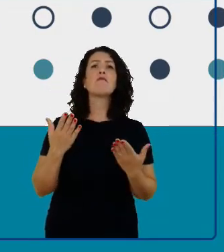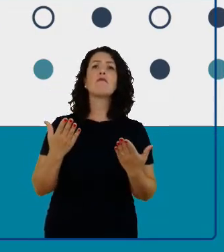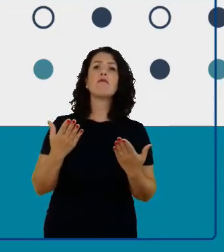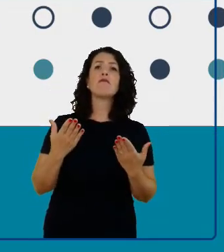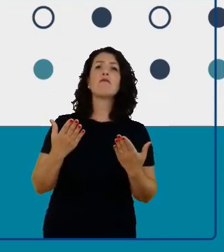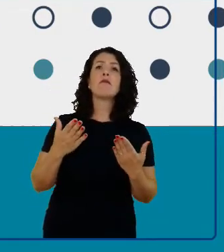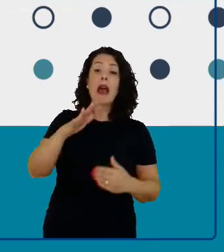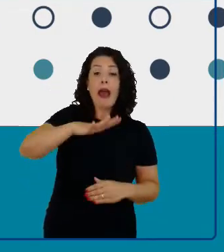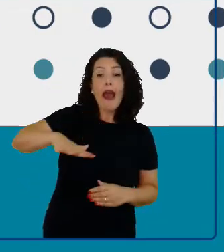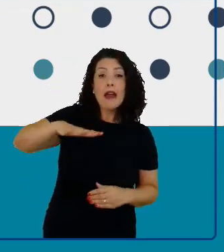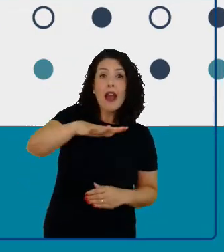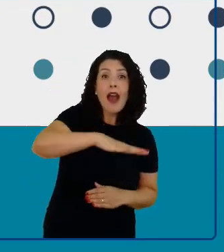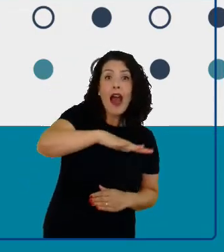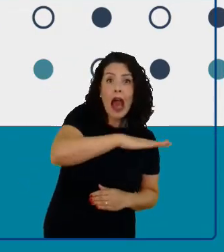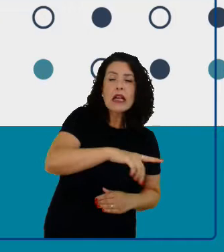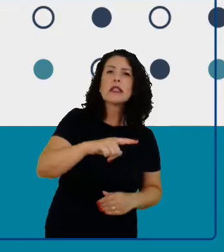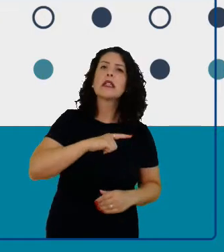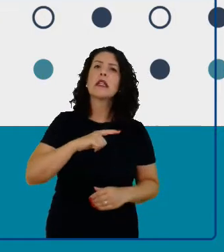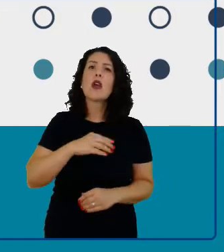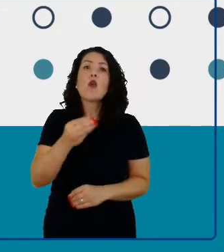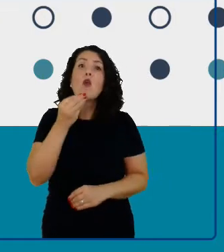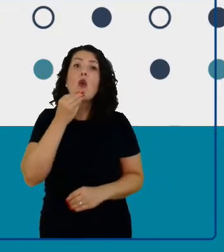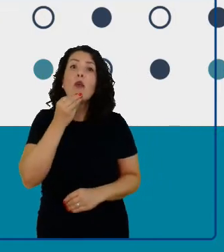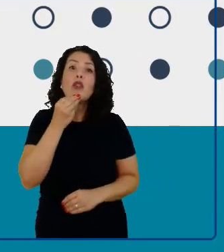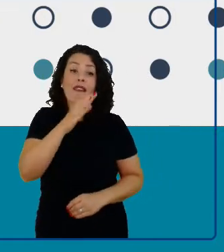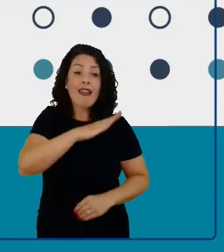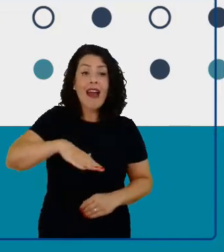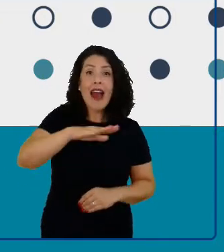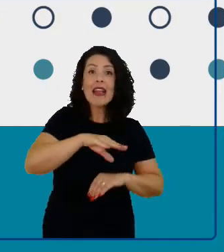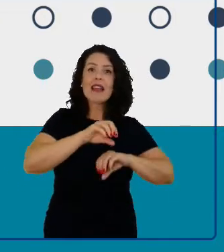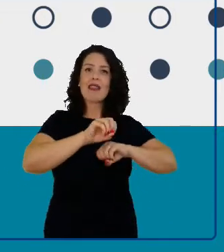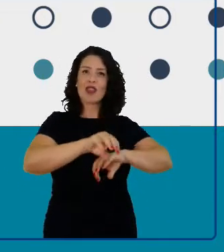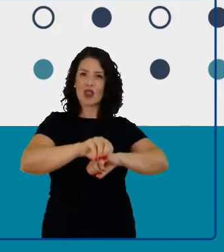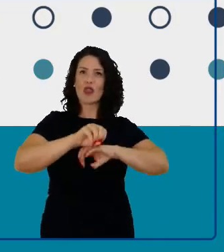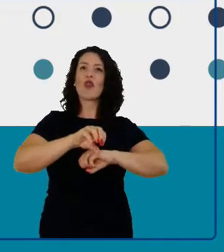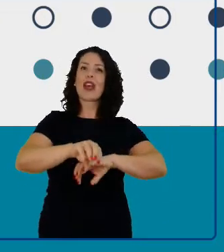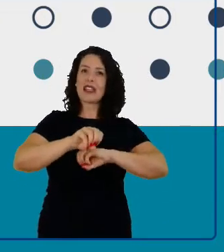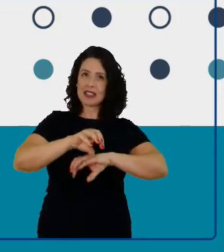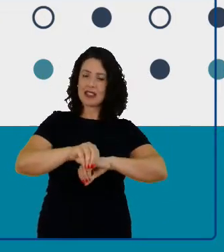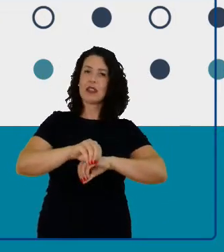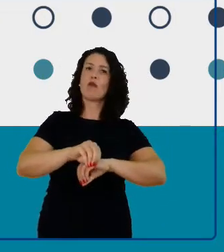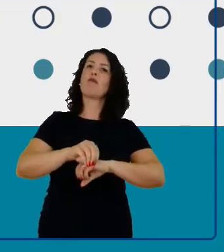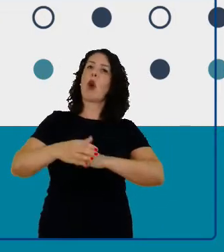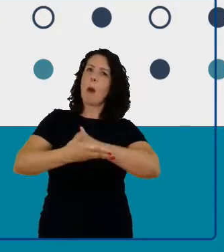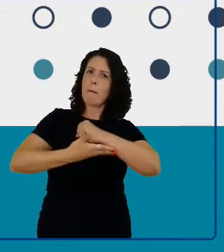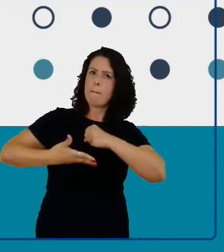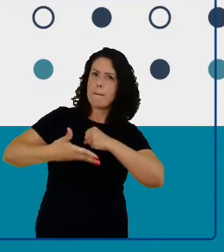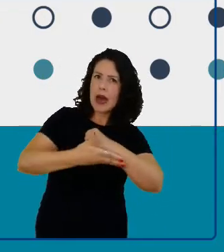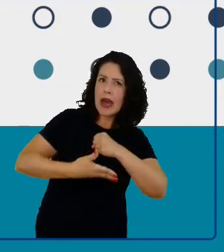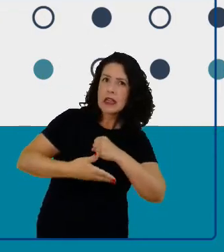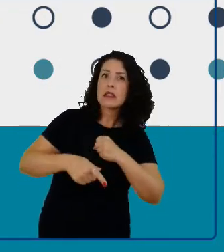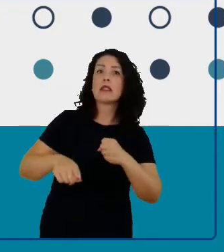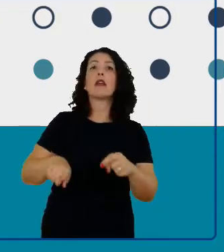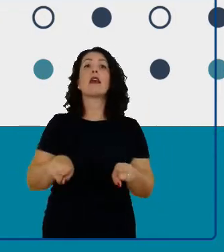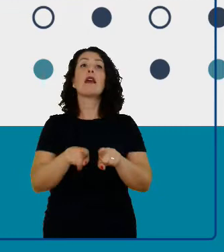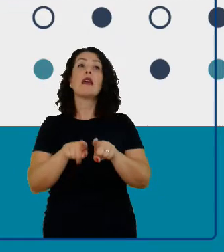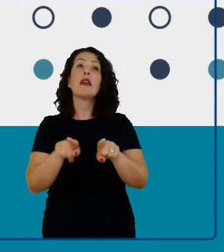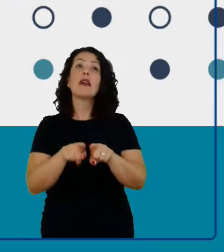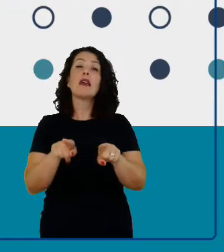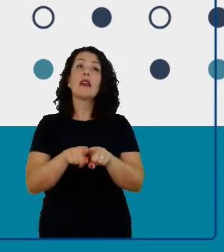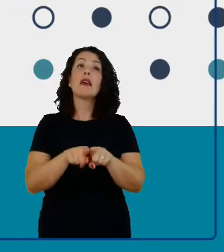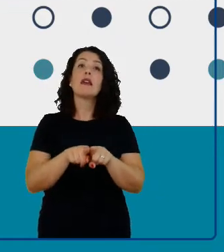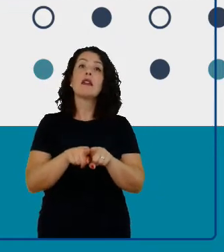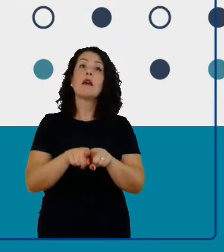oportunidades na educação, educação básica e educação em ensino